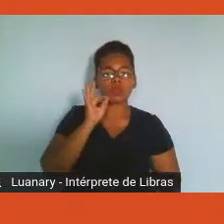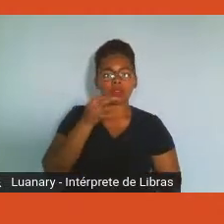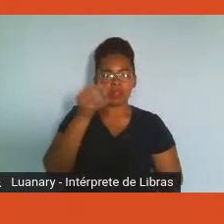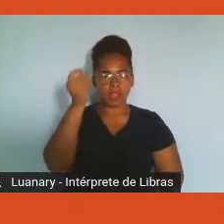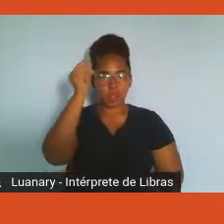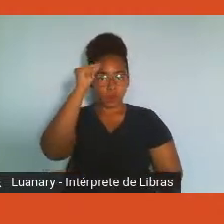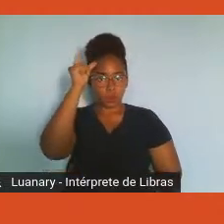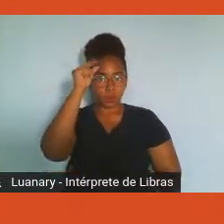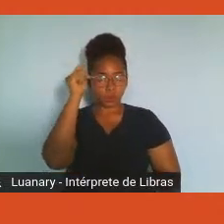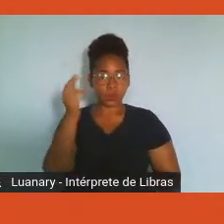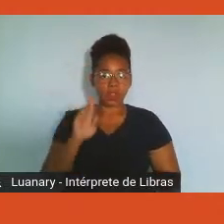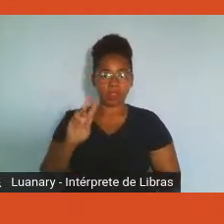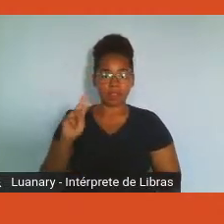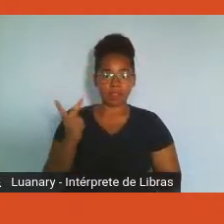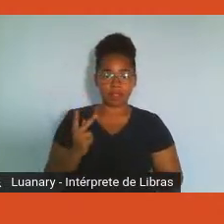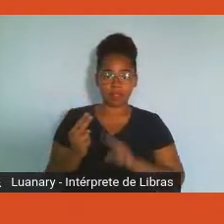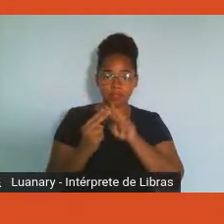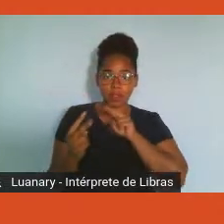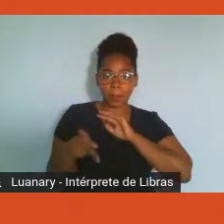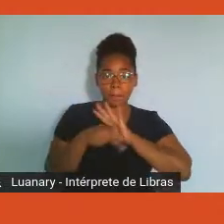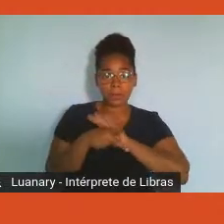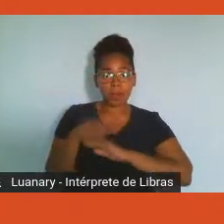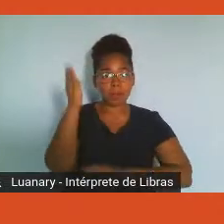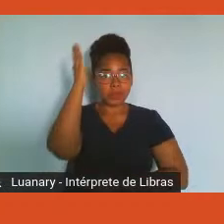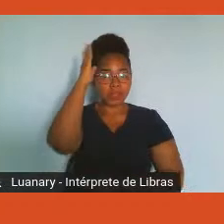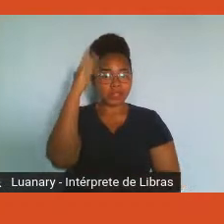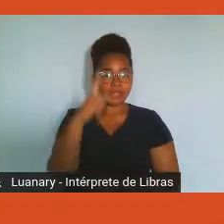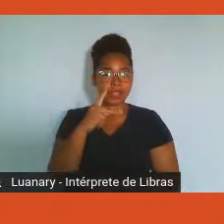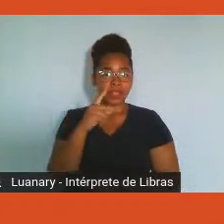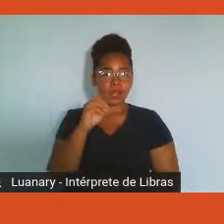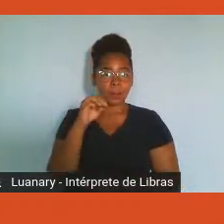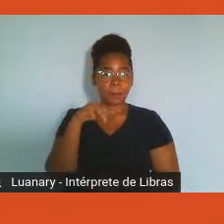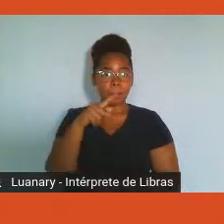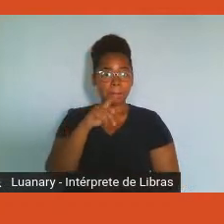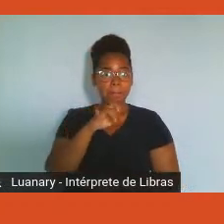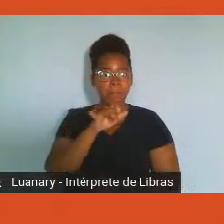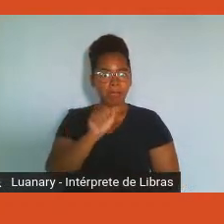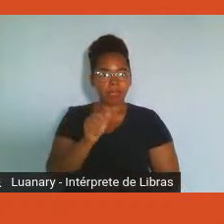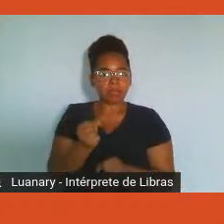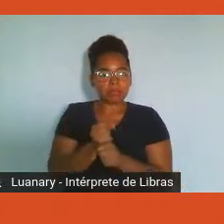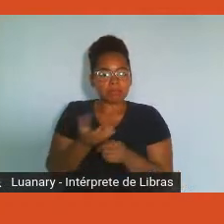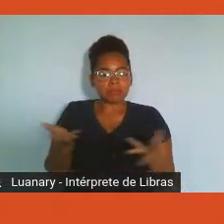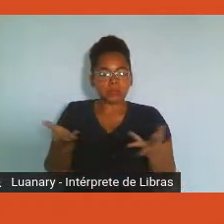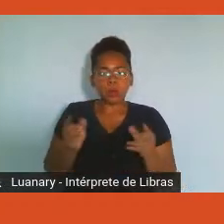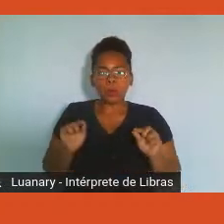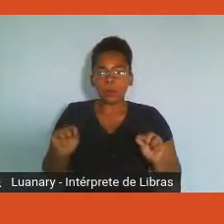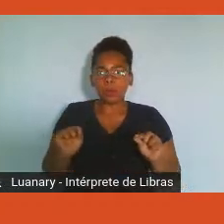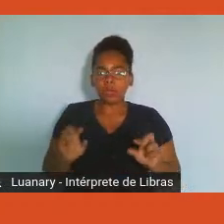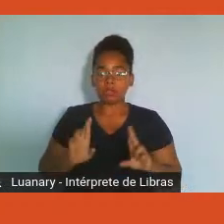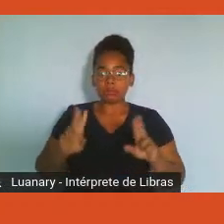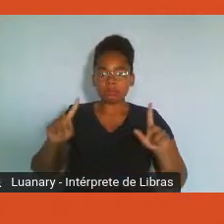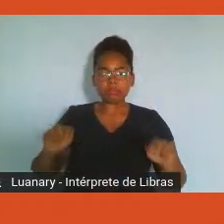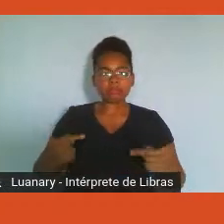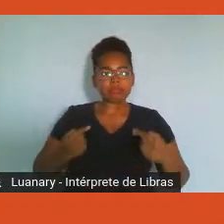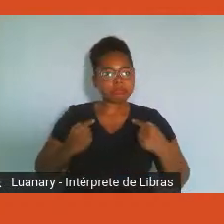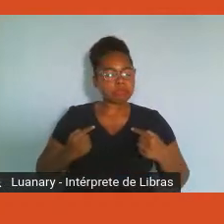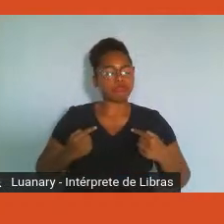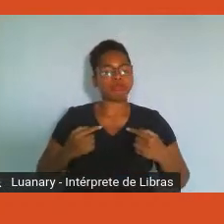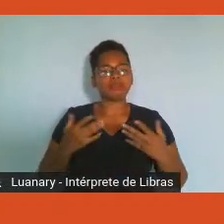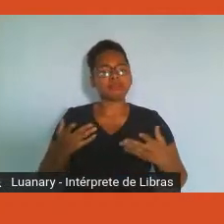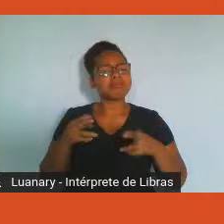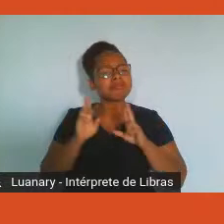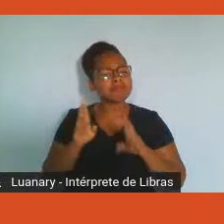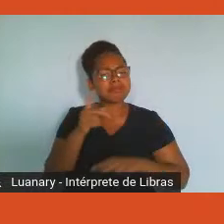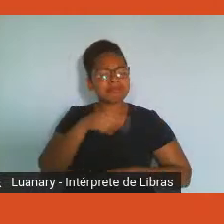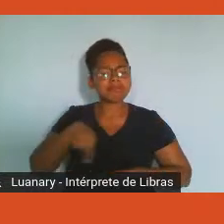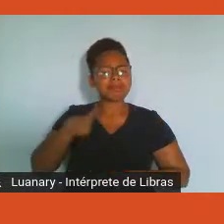Sesc Pompeia deste ano, que está sendo muito desafiador para todos nós. Espero que todos estejam bem e com